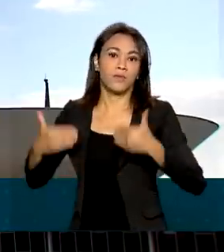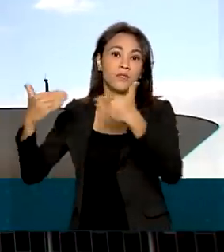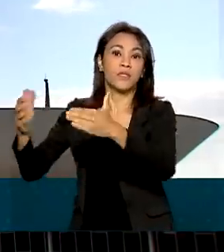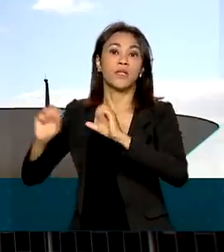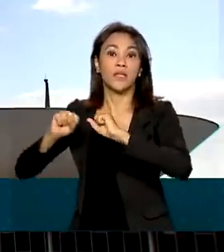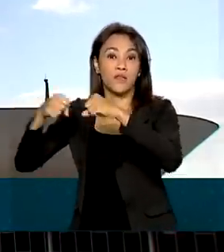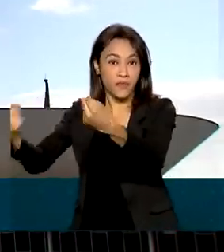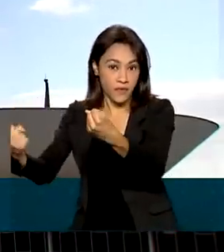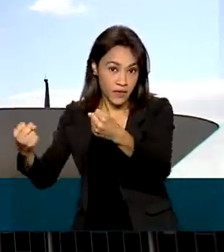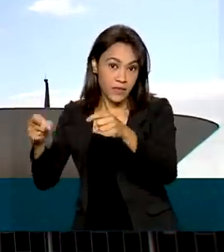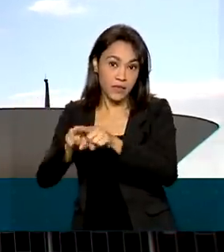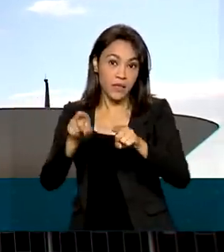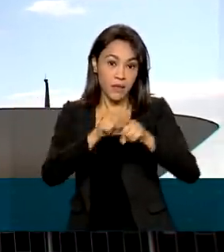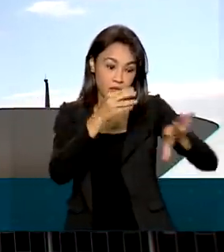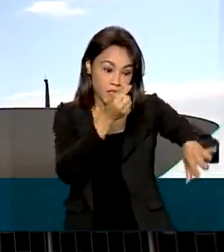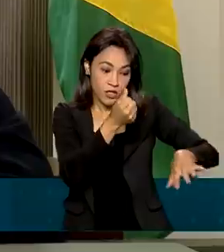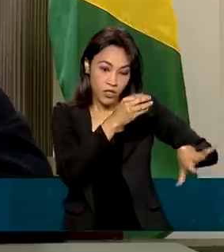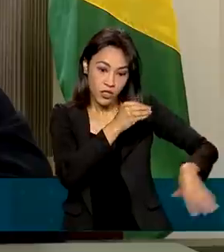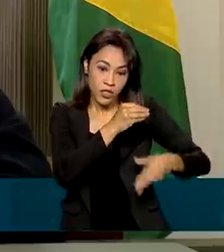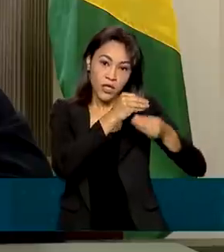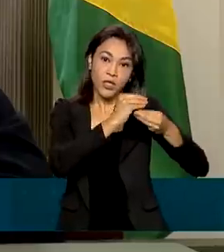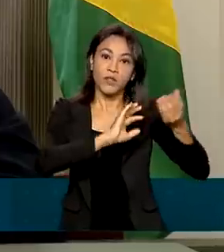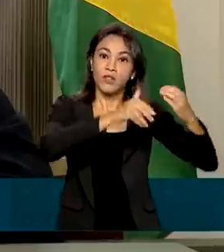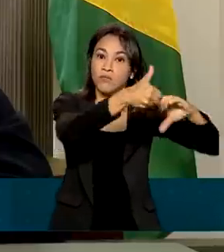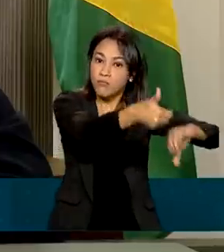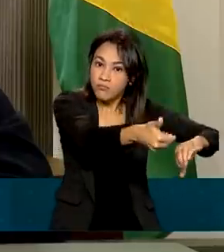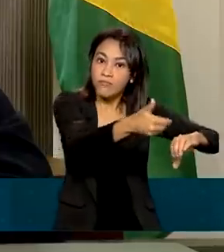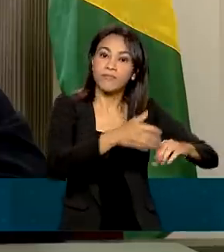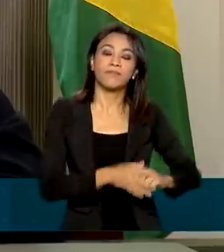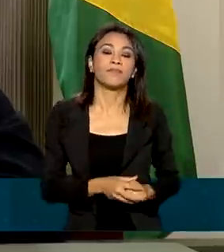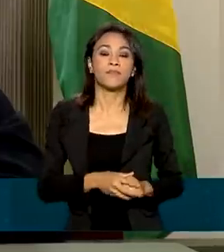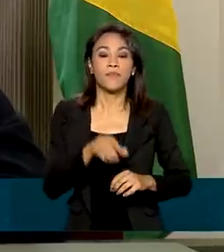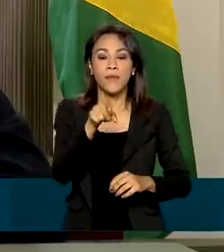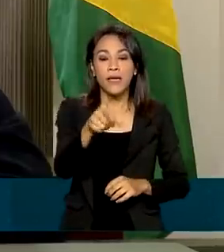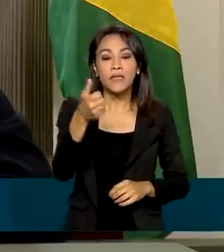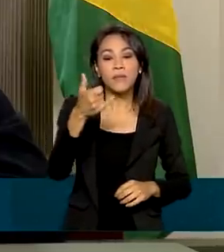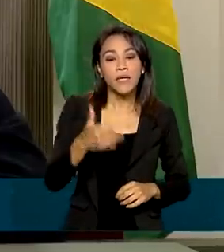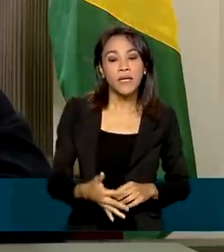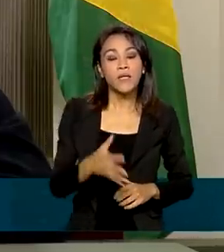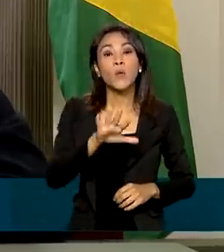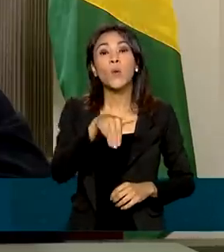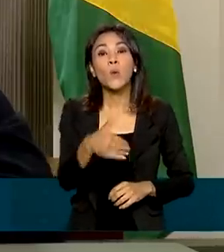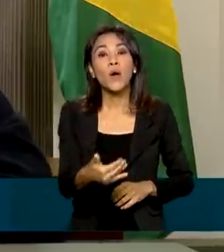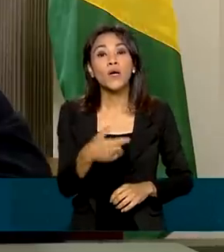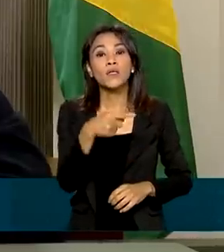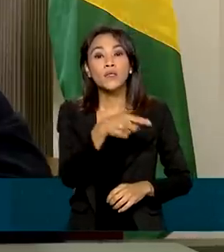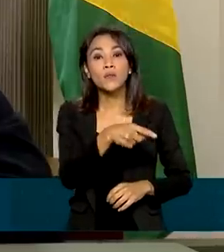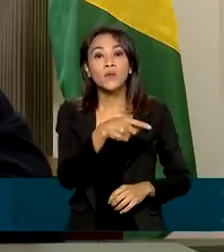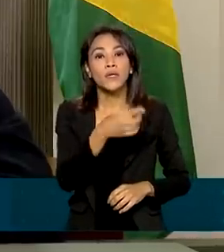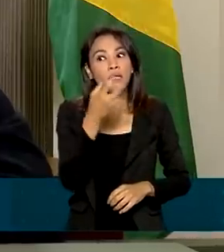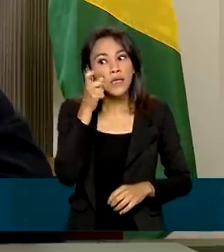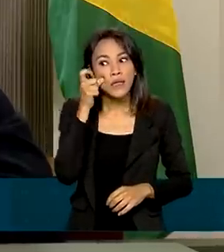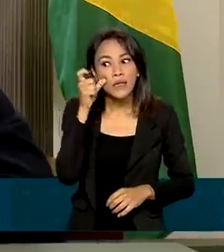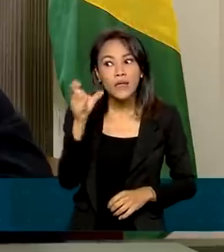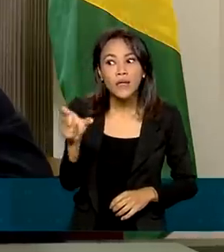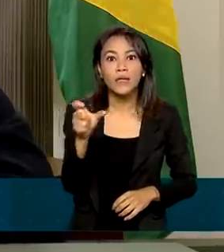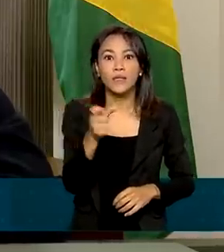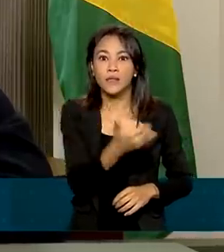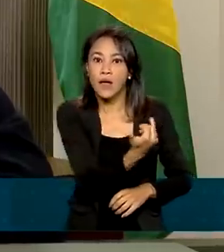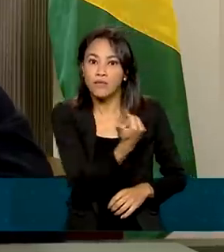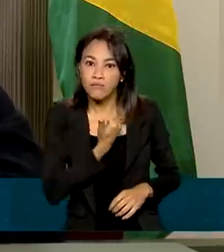de recursos de emendas parlamentares. A nossa primeira comunicação é quando o parlamentar manifesta o interesse de